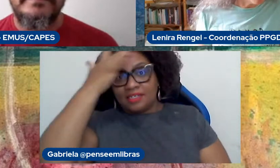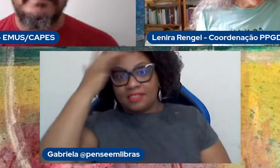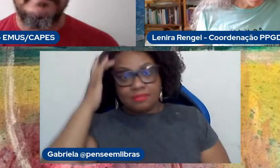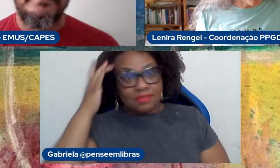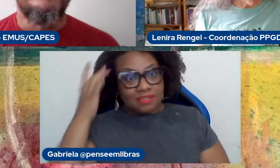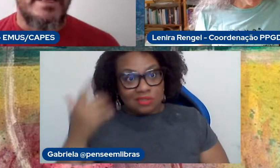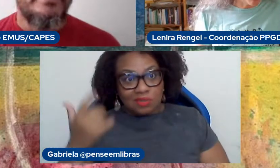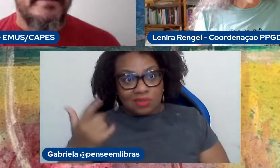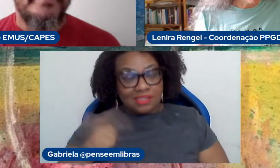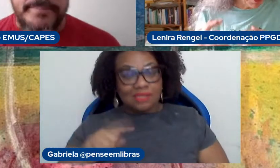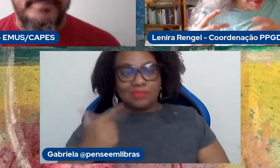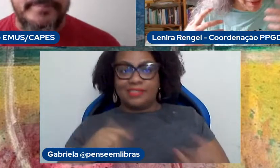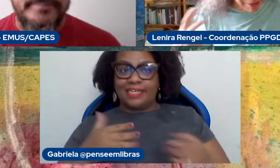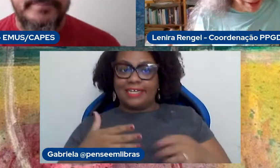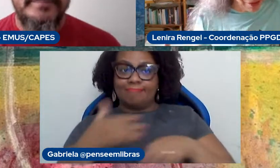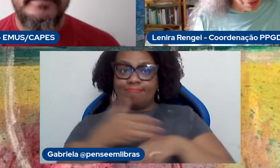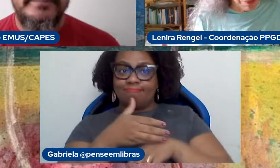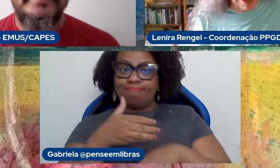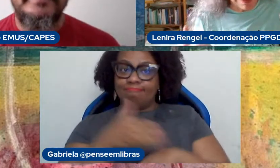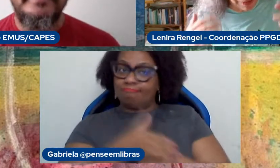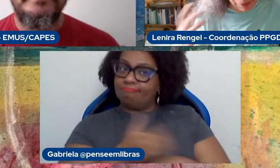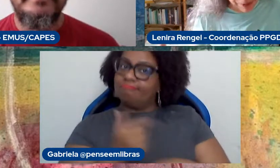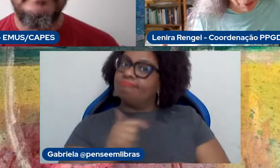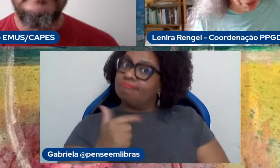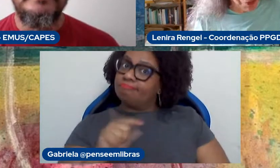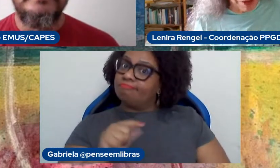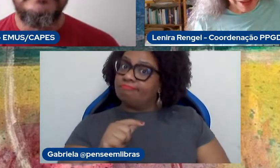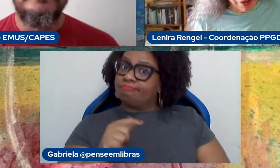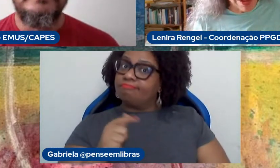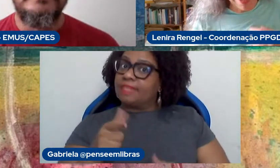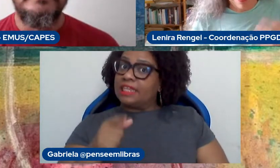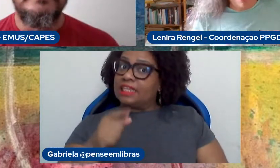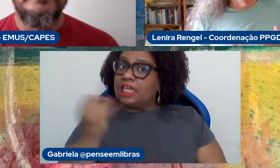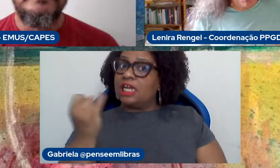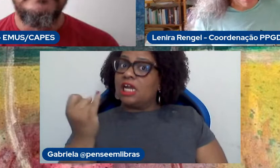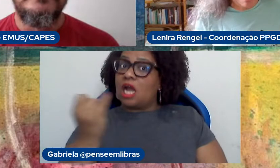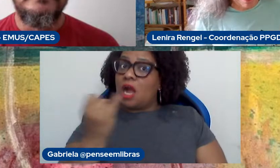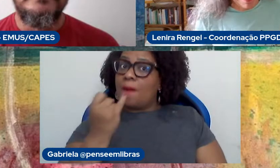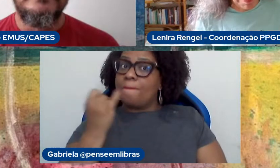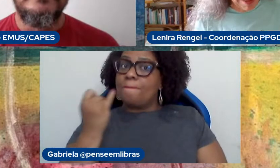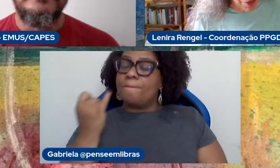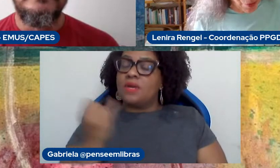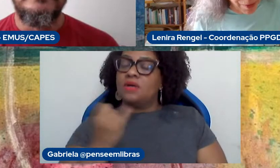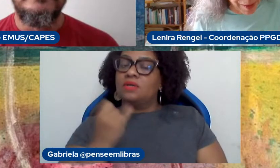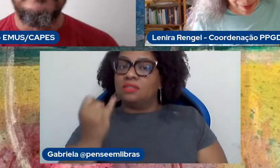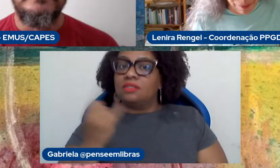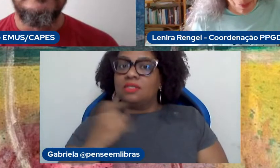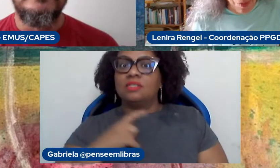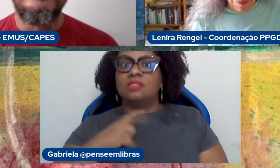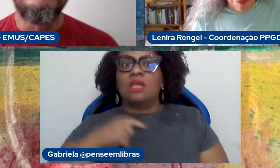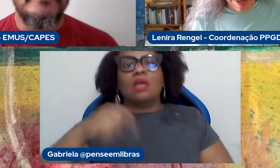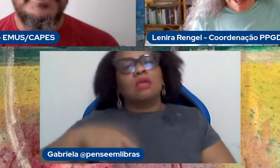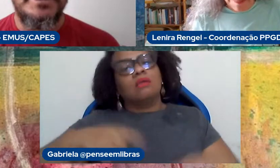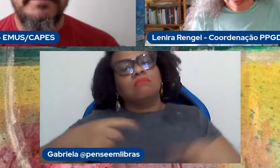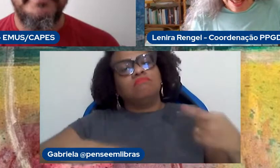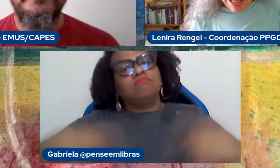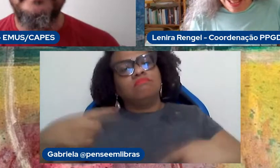não tem acesso. Então, também é uma coisa muito importante de se trazer para a discussão.